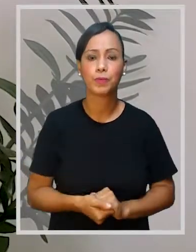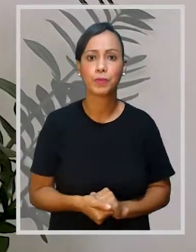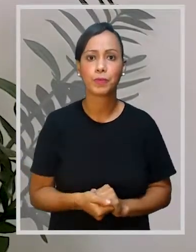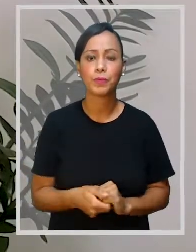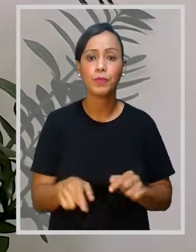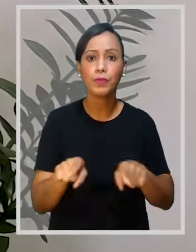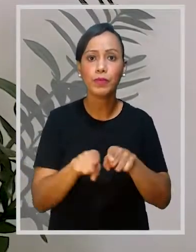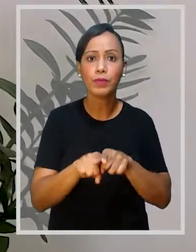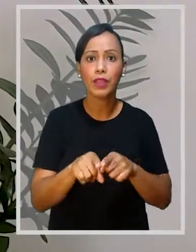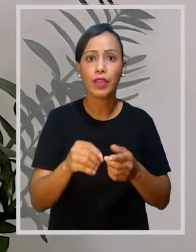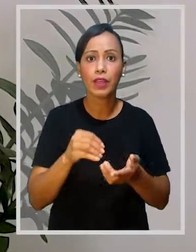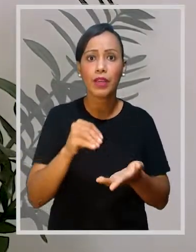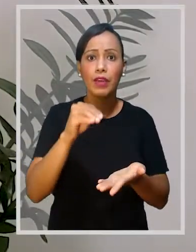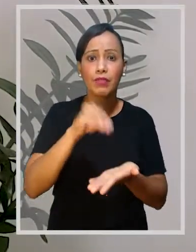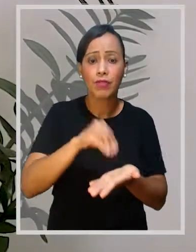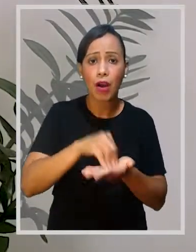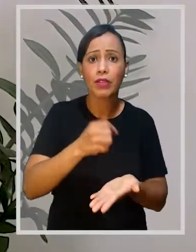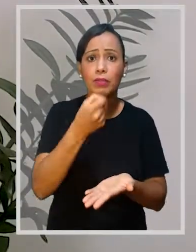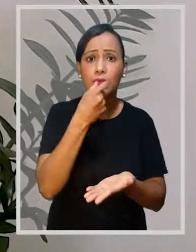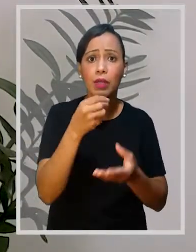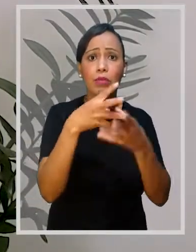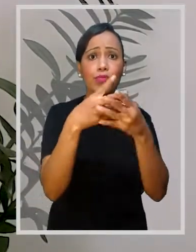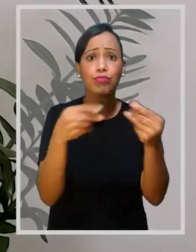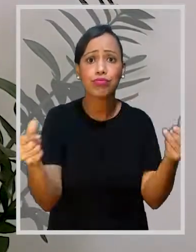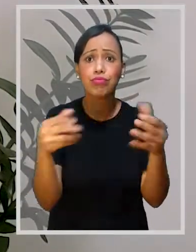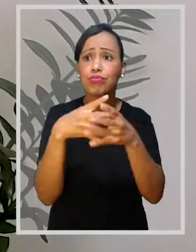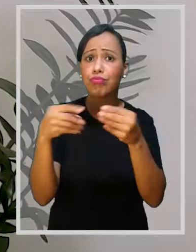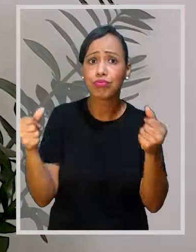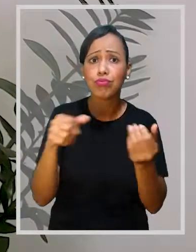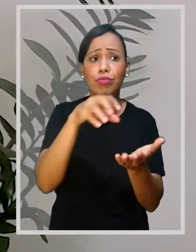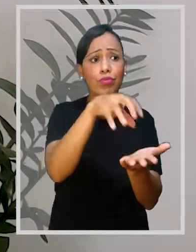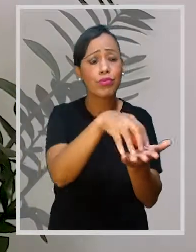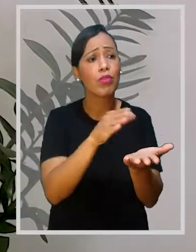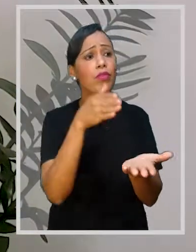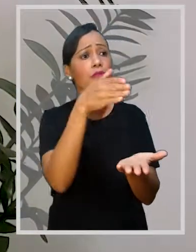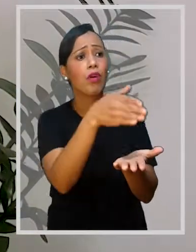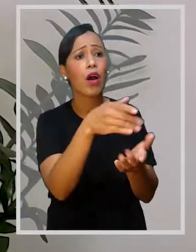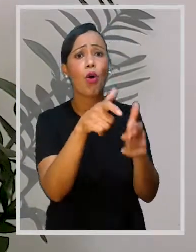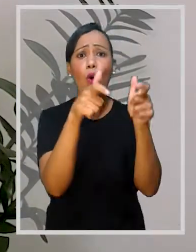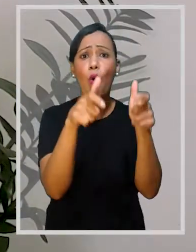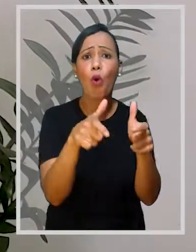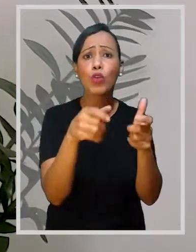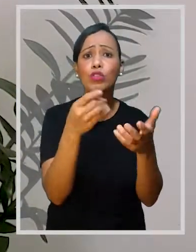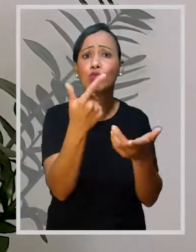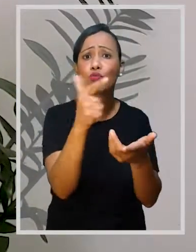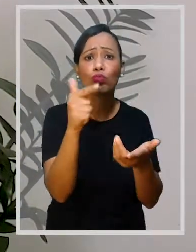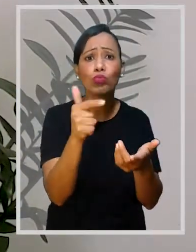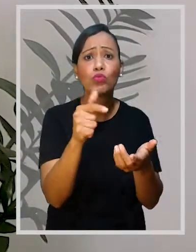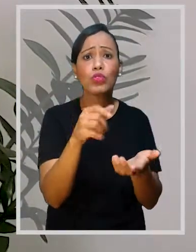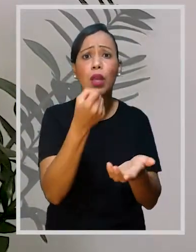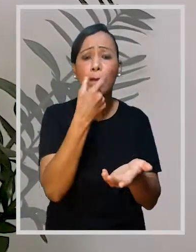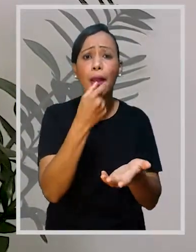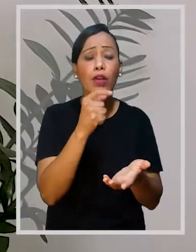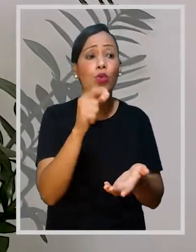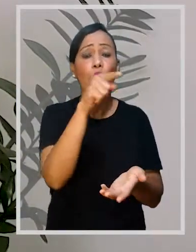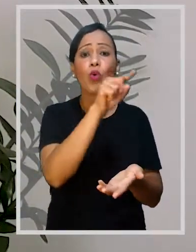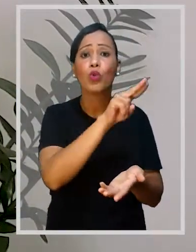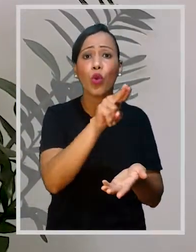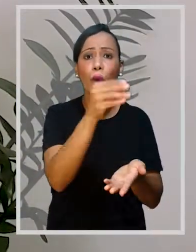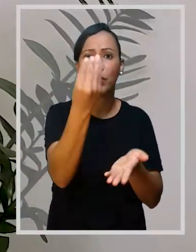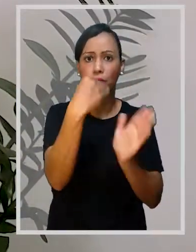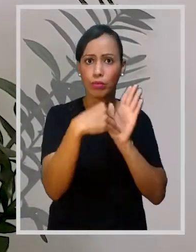e por quanto tempo Informações sobre a falta do medicamento Quando e onde o medicamento estava em falta